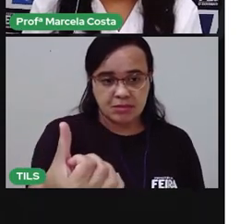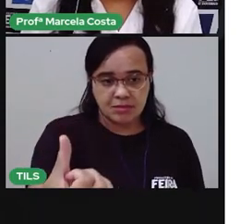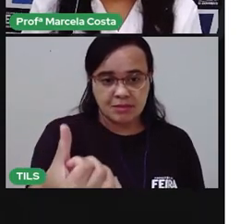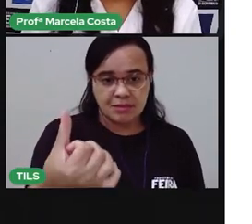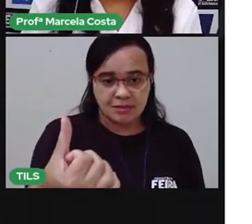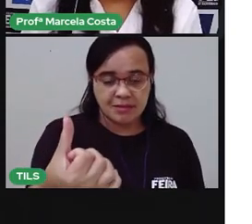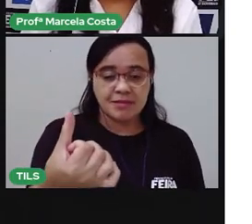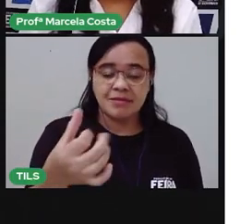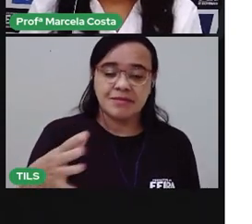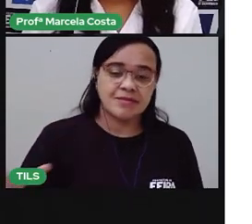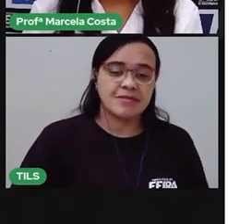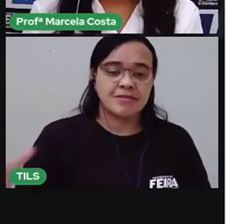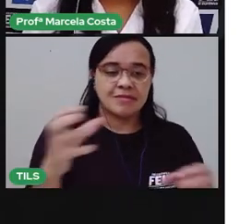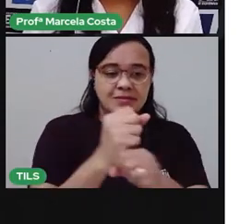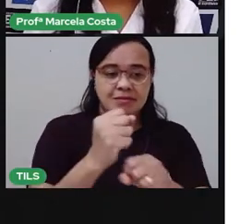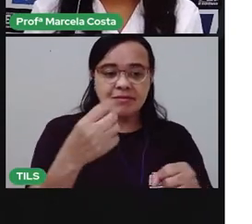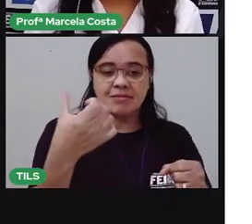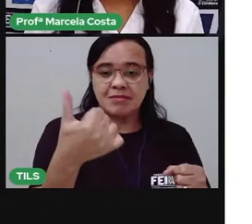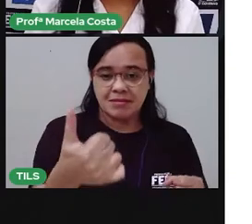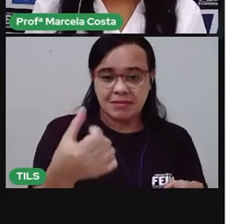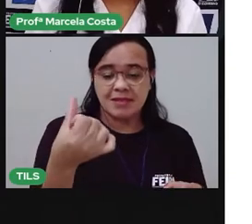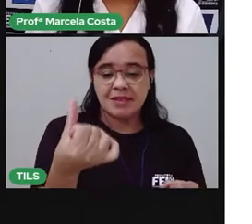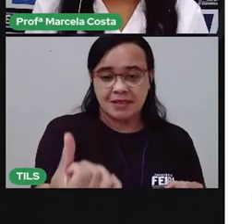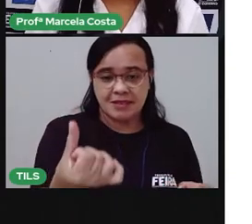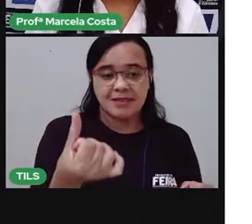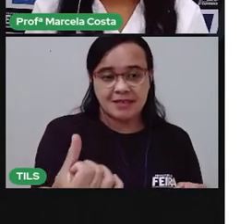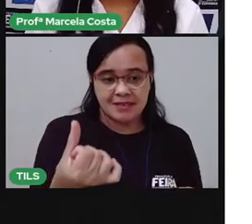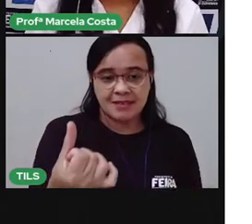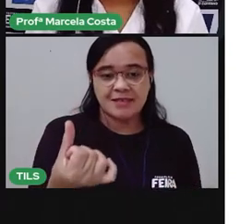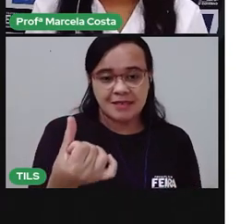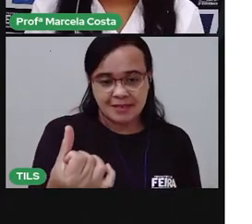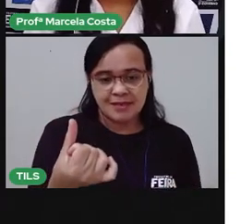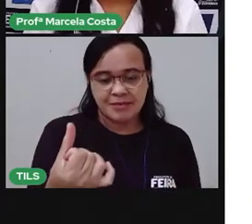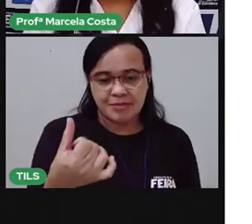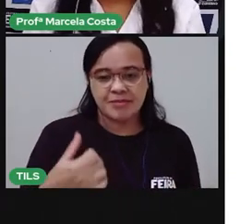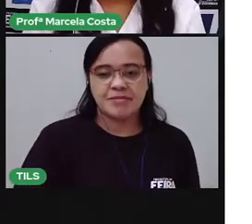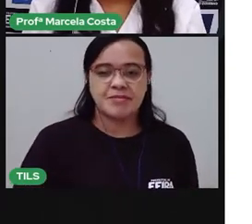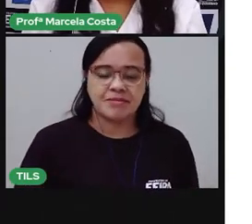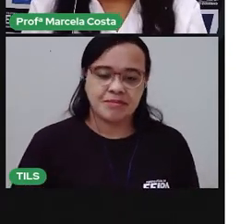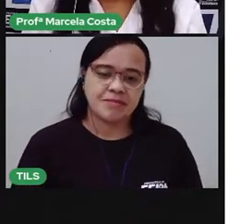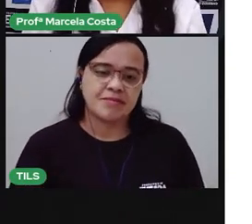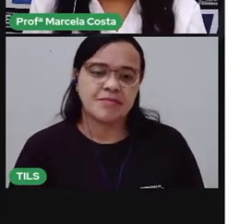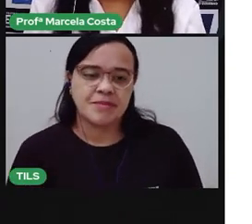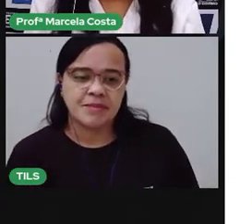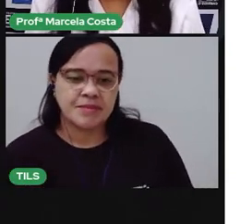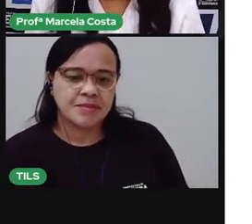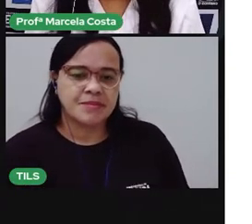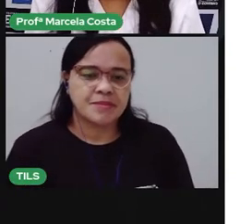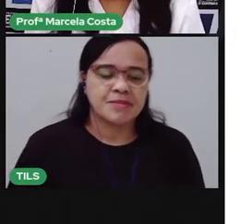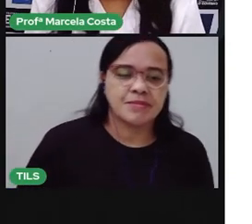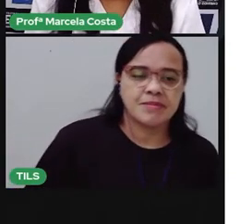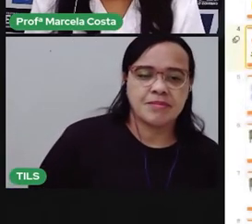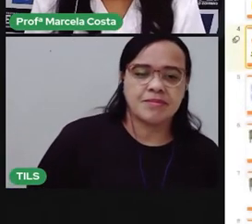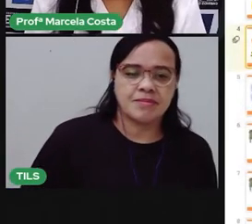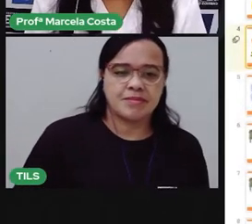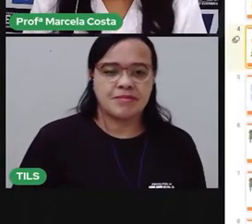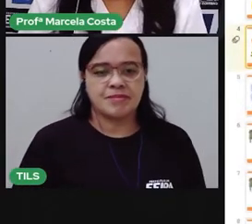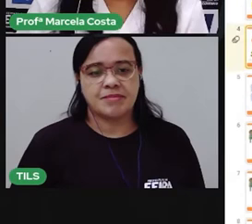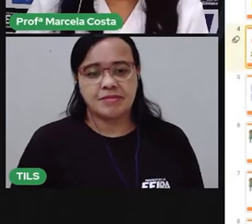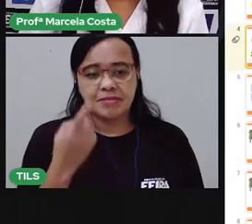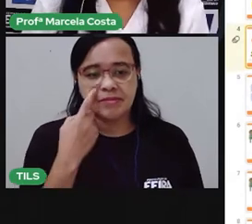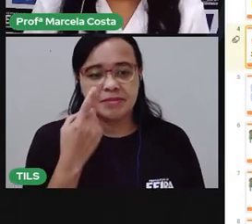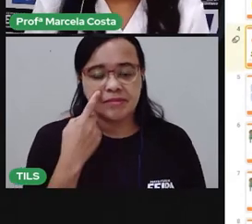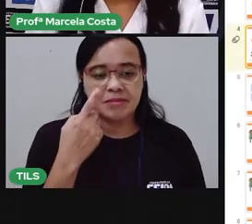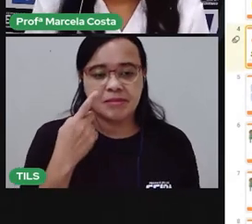seis. Seis letras tem a palavra jacaré. Agora, crianças, vamos